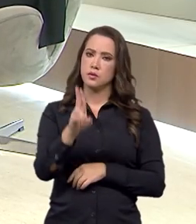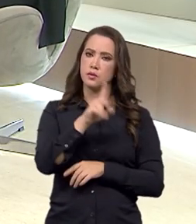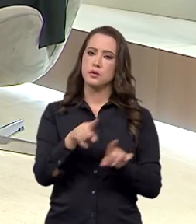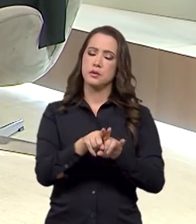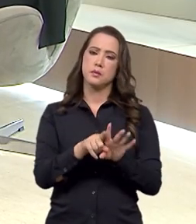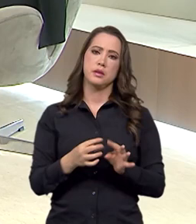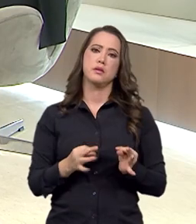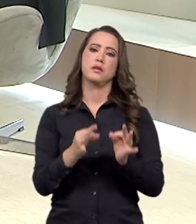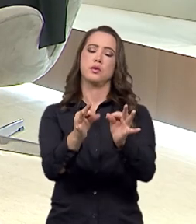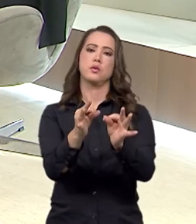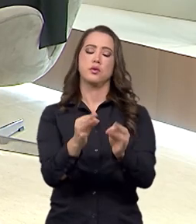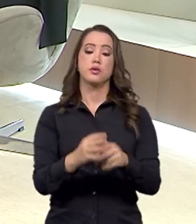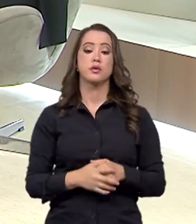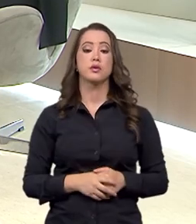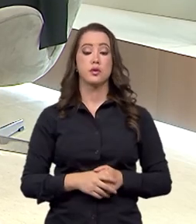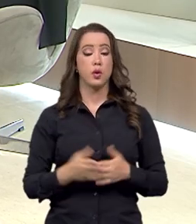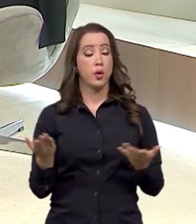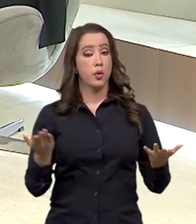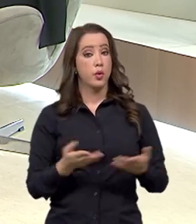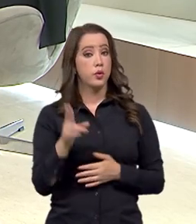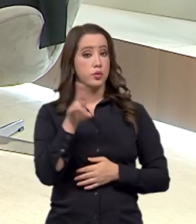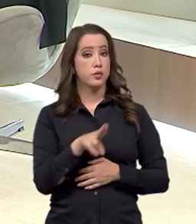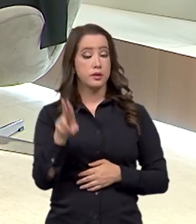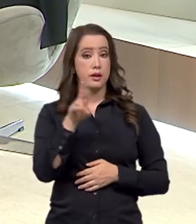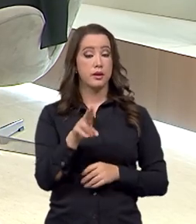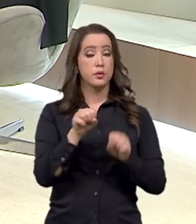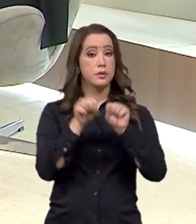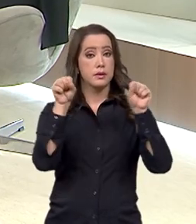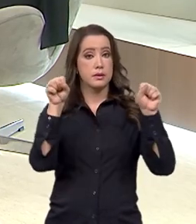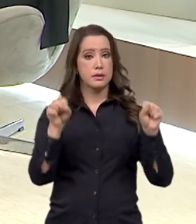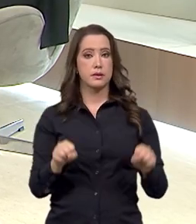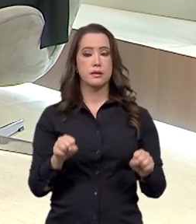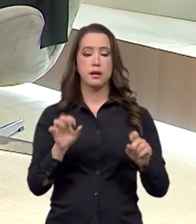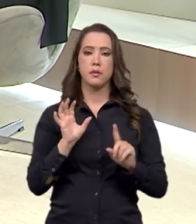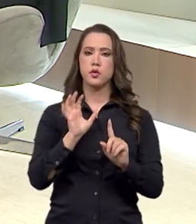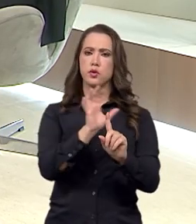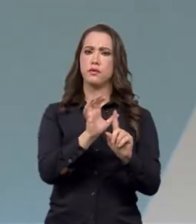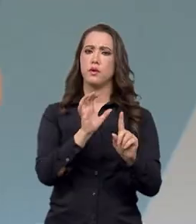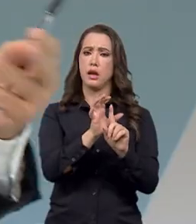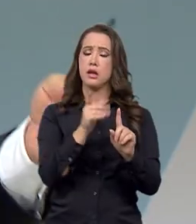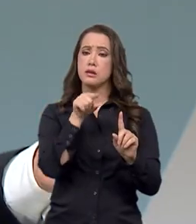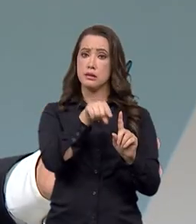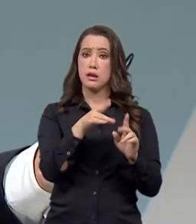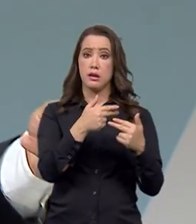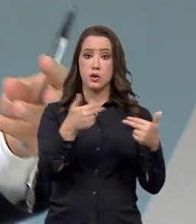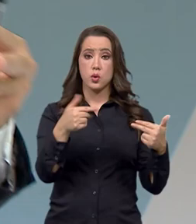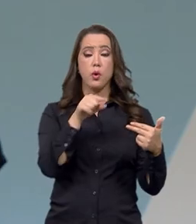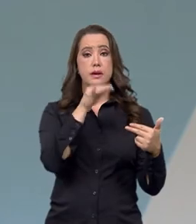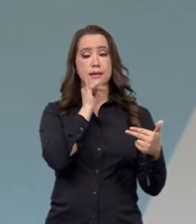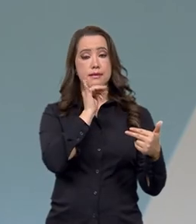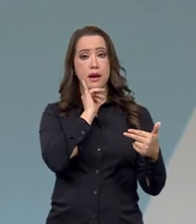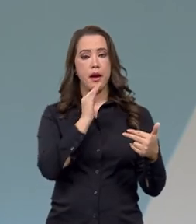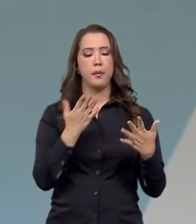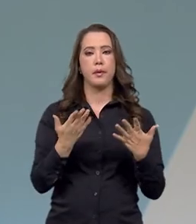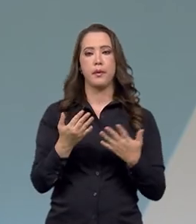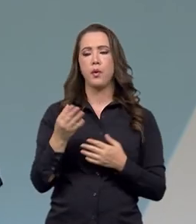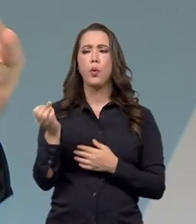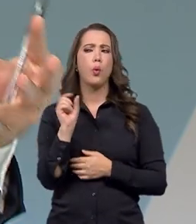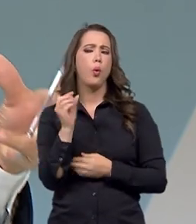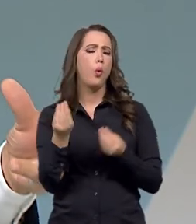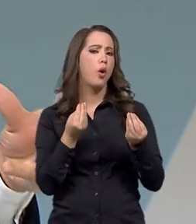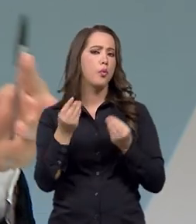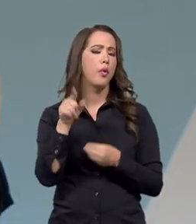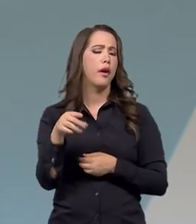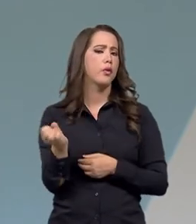tecnologia. Foi lançado o sistema de avaliação de impacto do patrimônio. Como é que ele funciona? O ele traz de novidade?